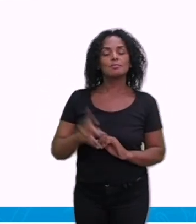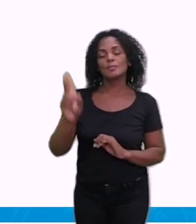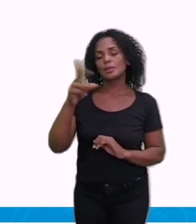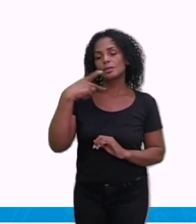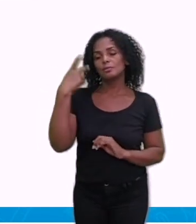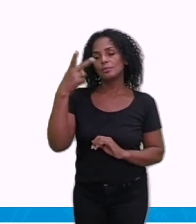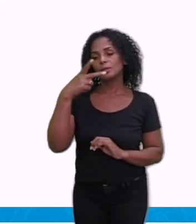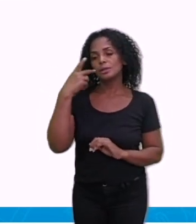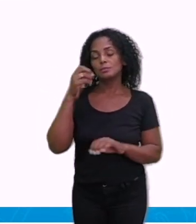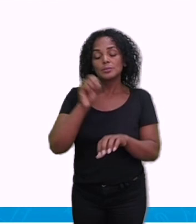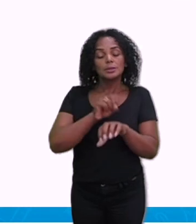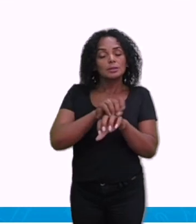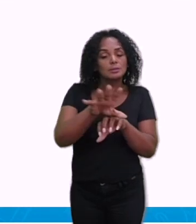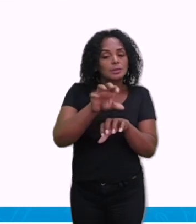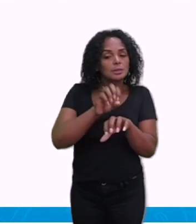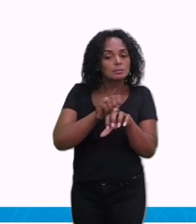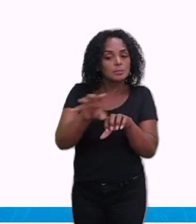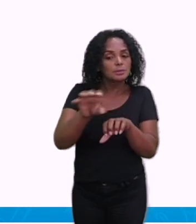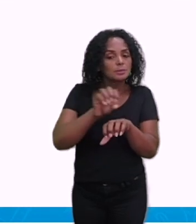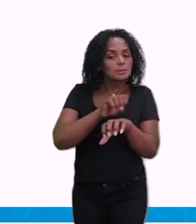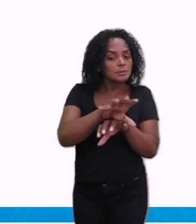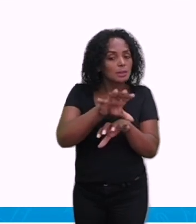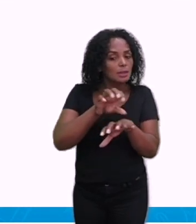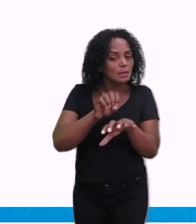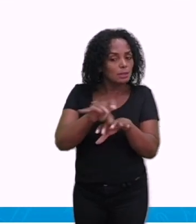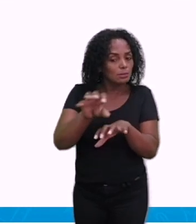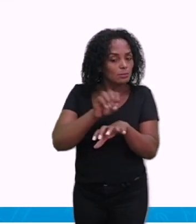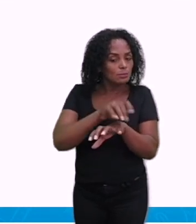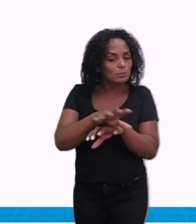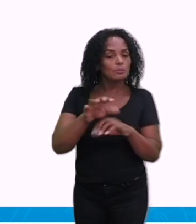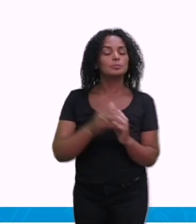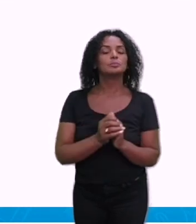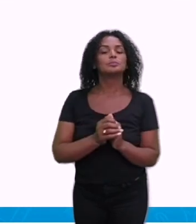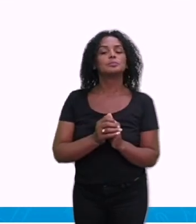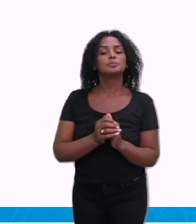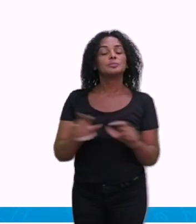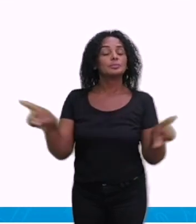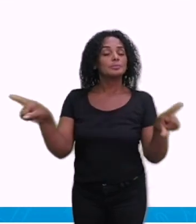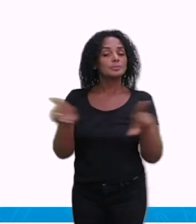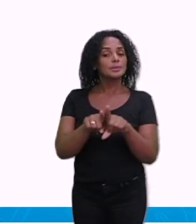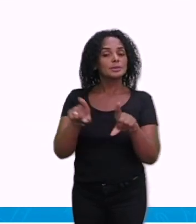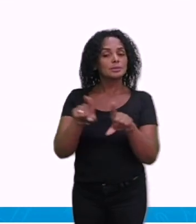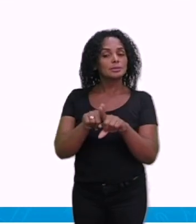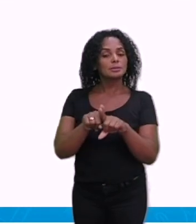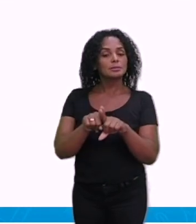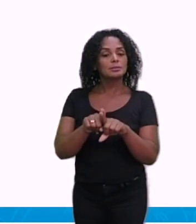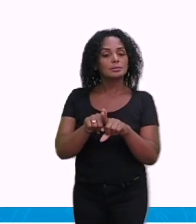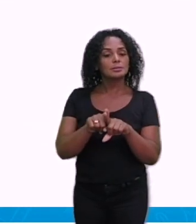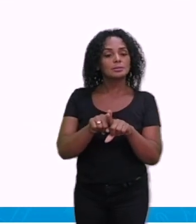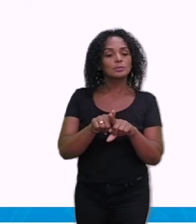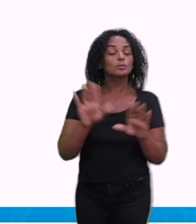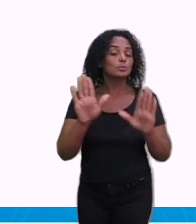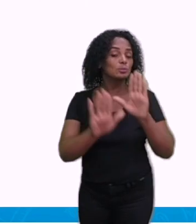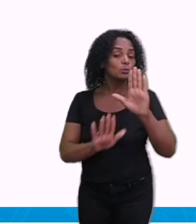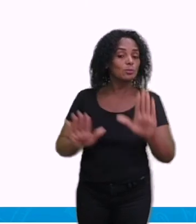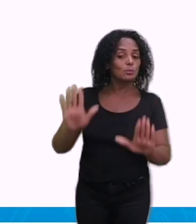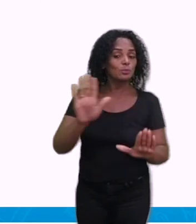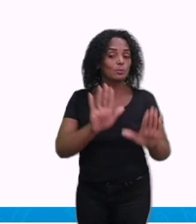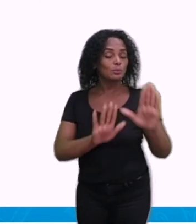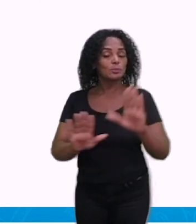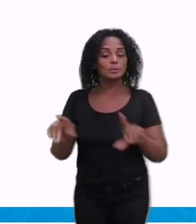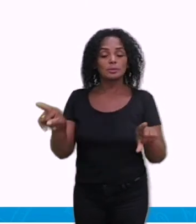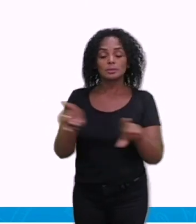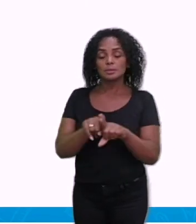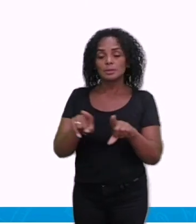transmissão, como que é feita essa transmissão. Falamos da prevenção e